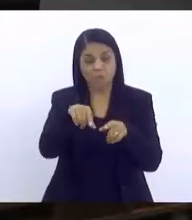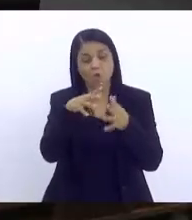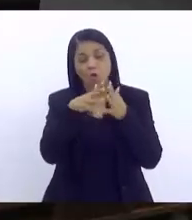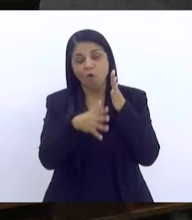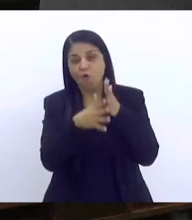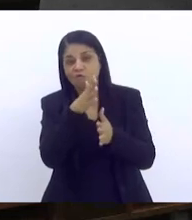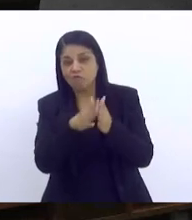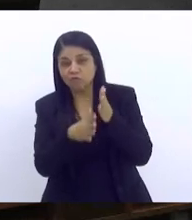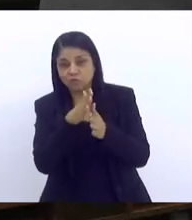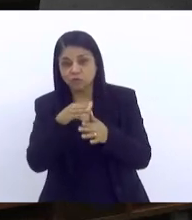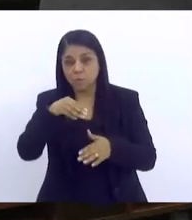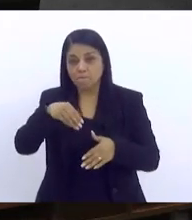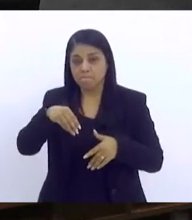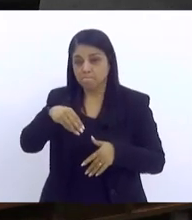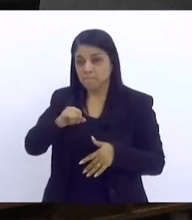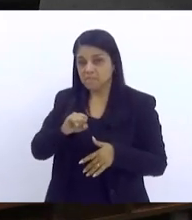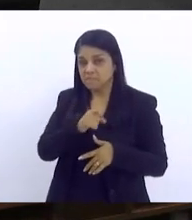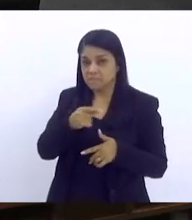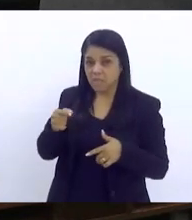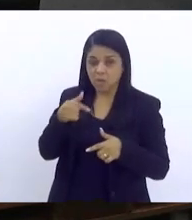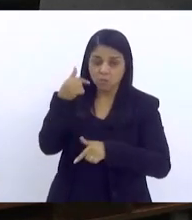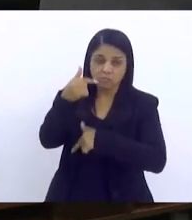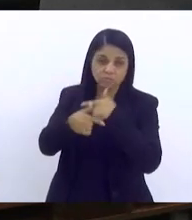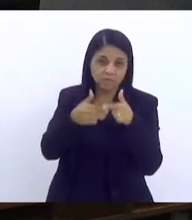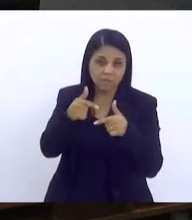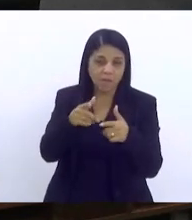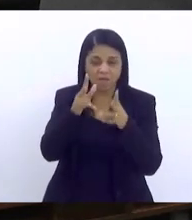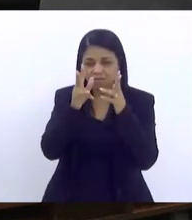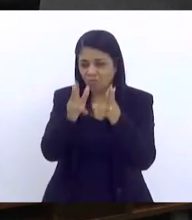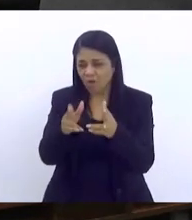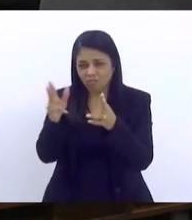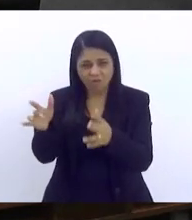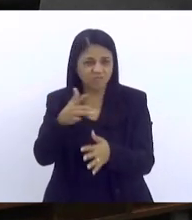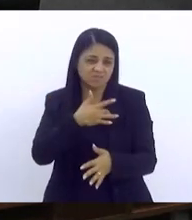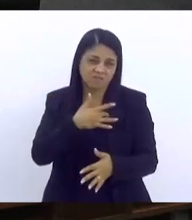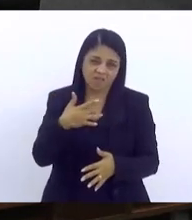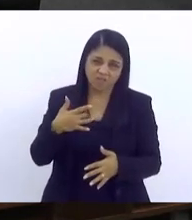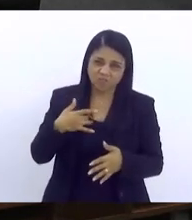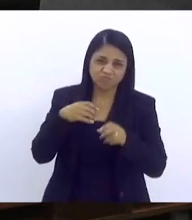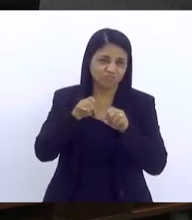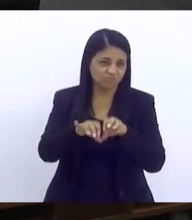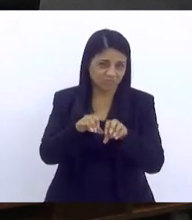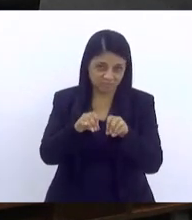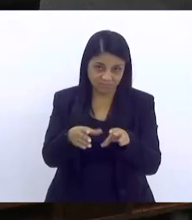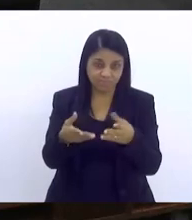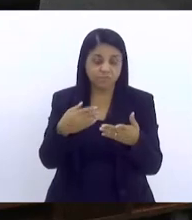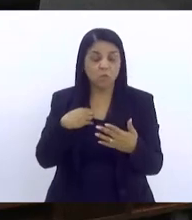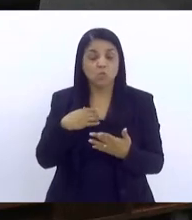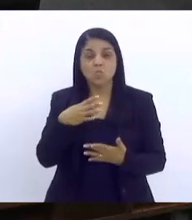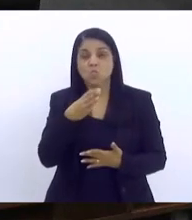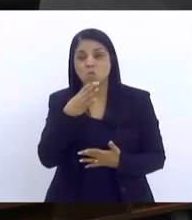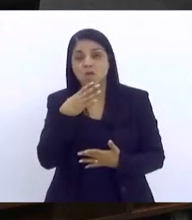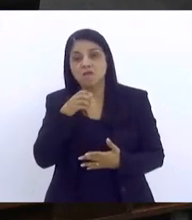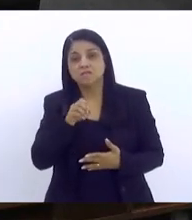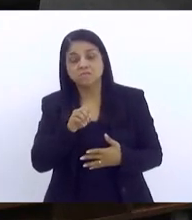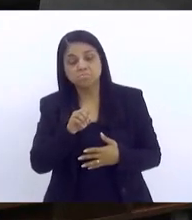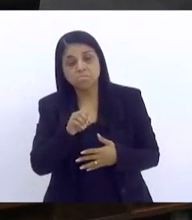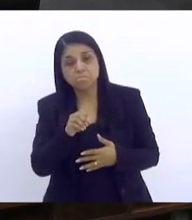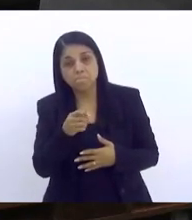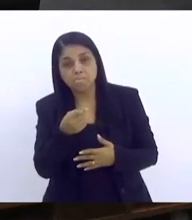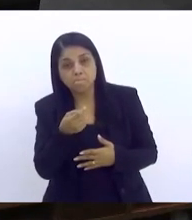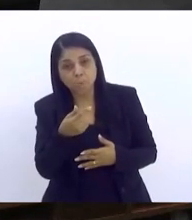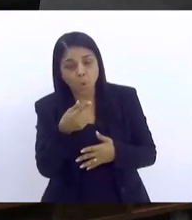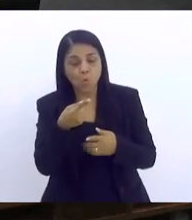educação, idem para a saúde, etc., etc. Então a gente conhece pouco esses parceiros,